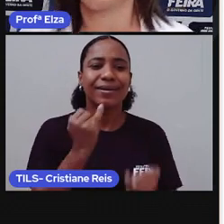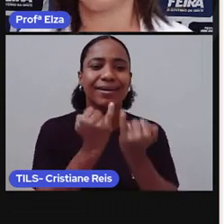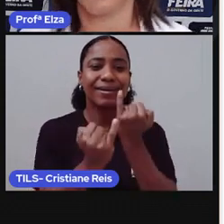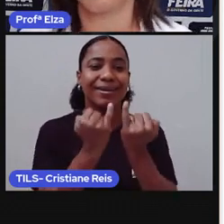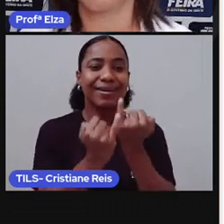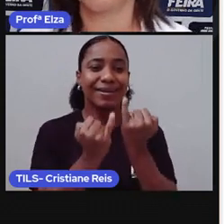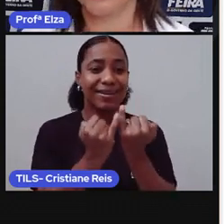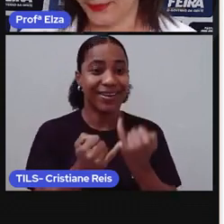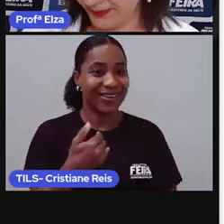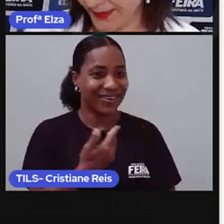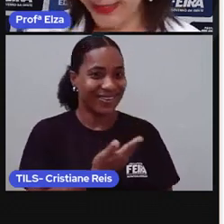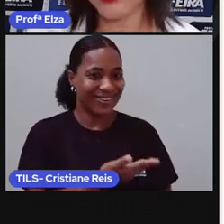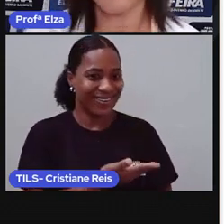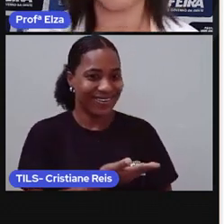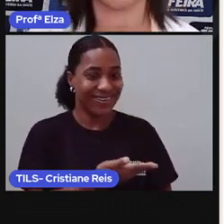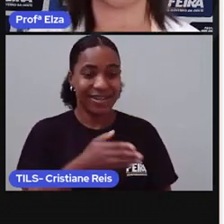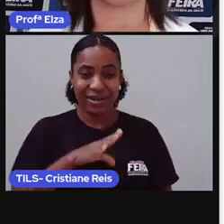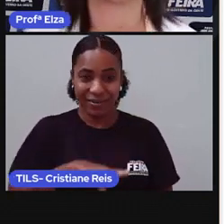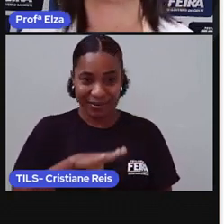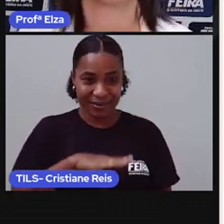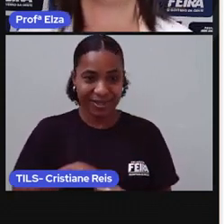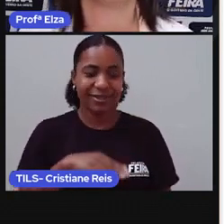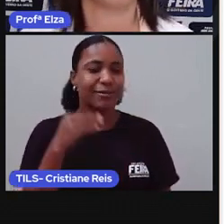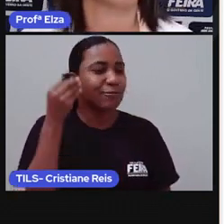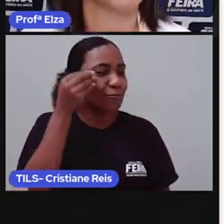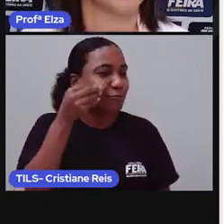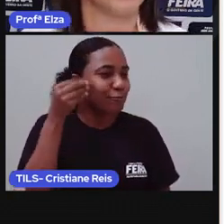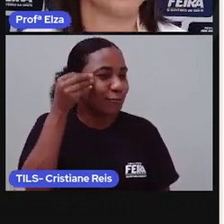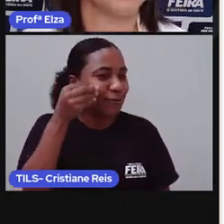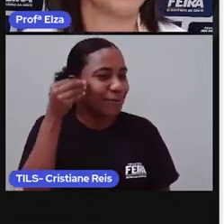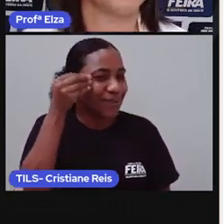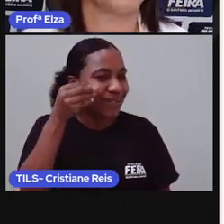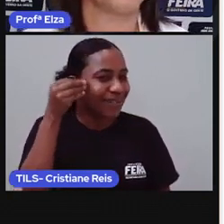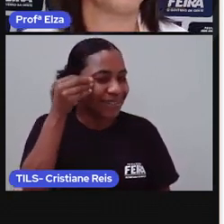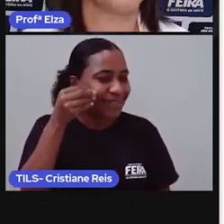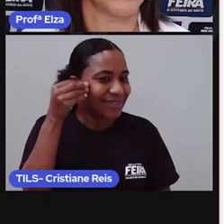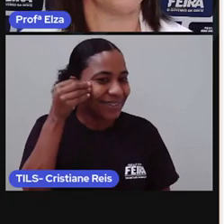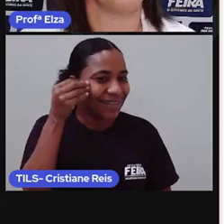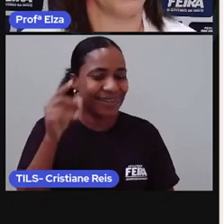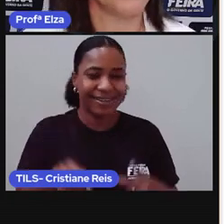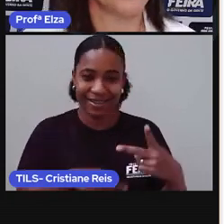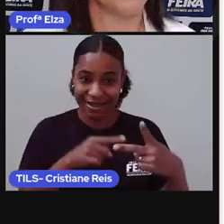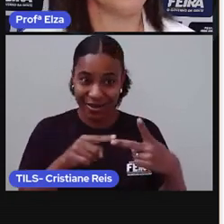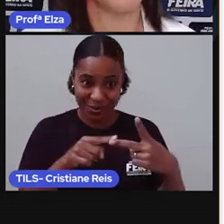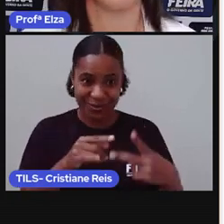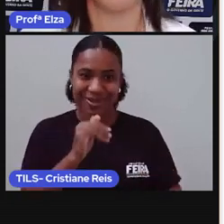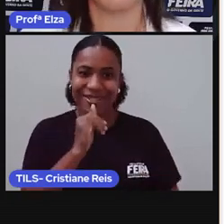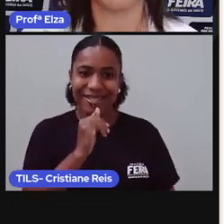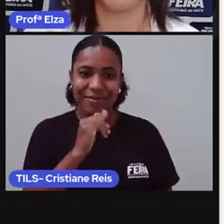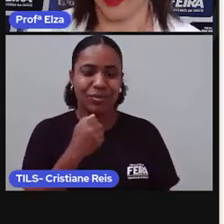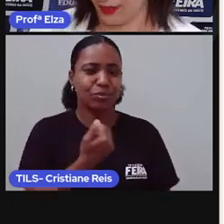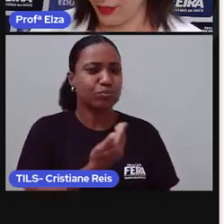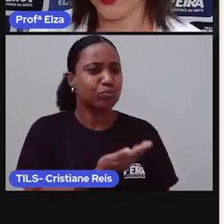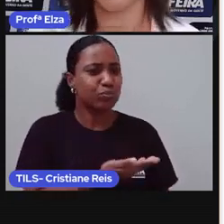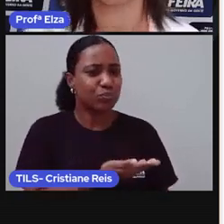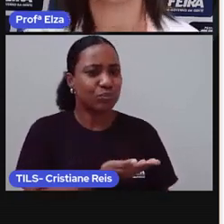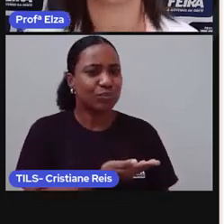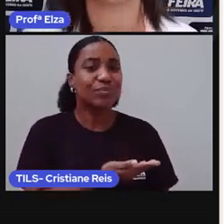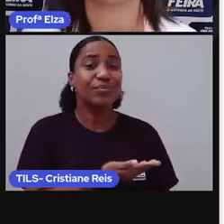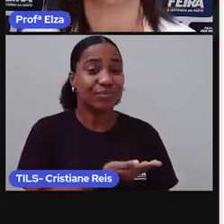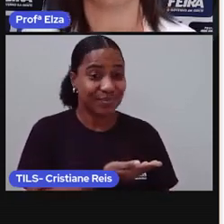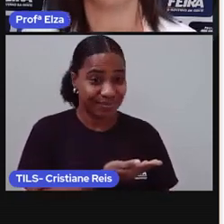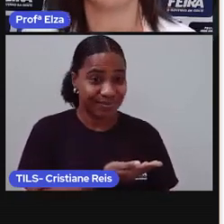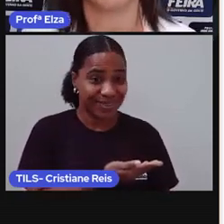Experiência. Mais um exemplo. Music. Music se parece com